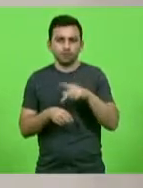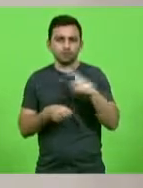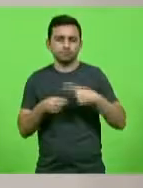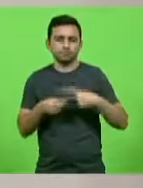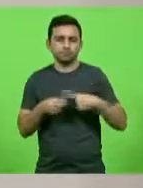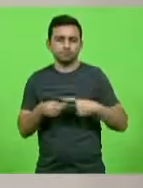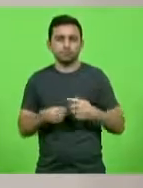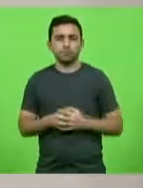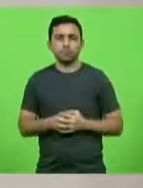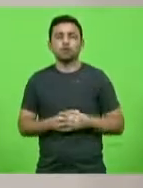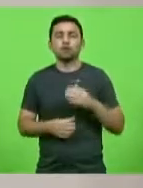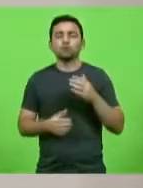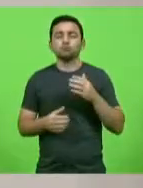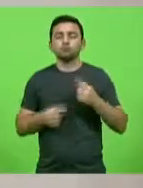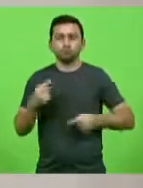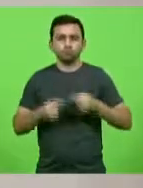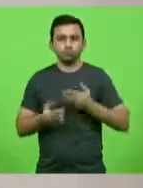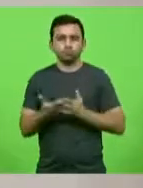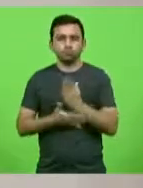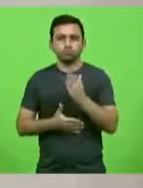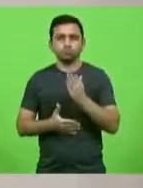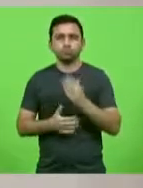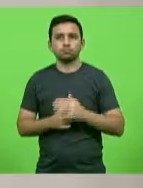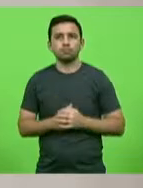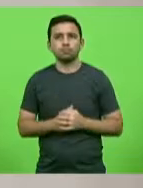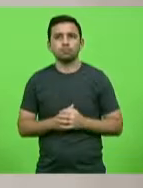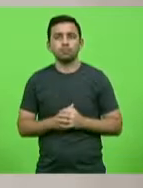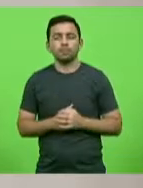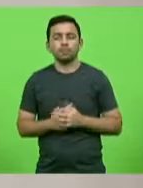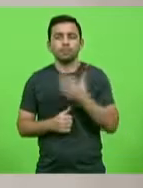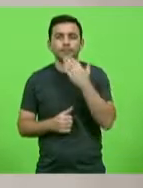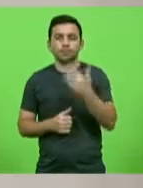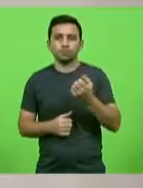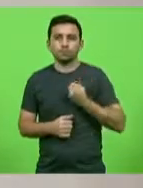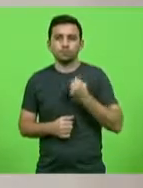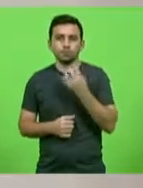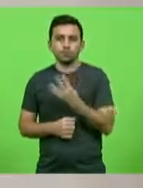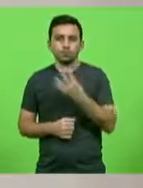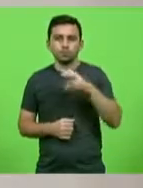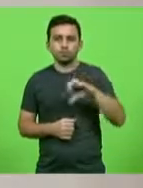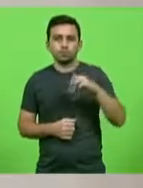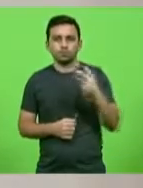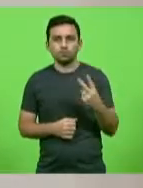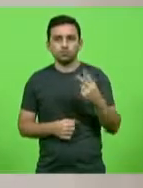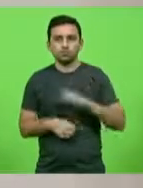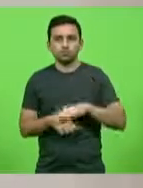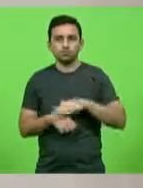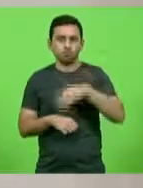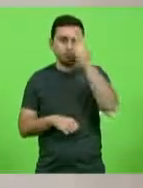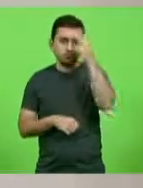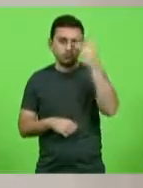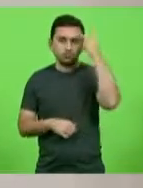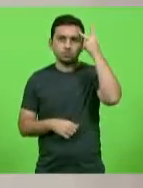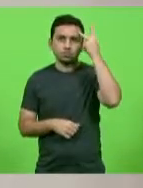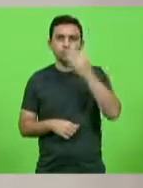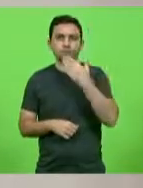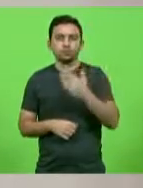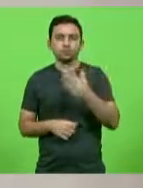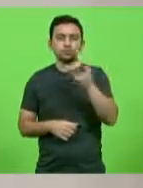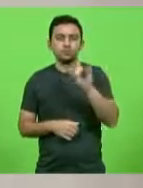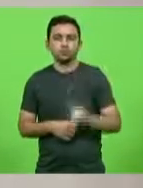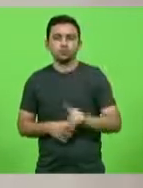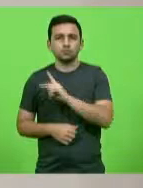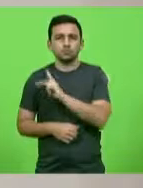Em votação. Aprovado. Requerimento número 492. Deputada Paulinha. Solicitando ao diretor presidente